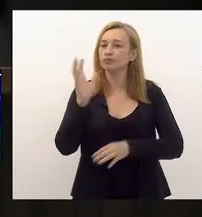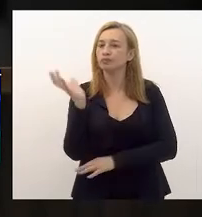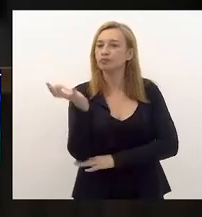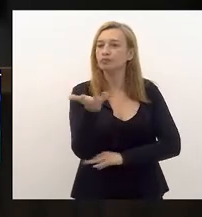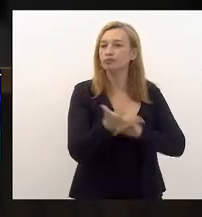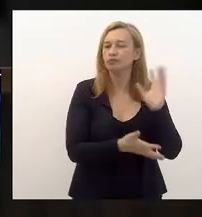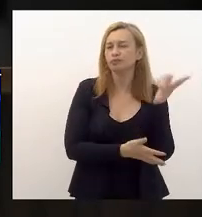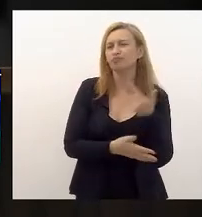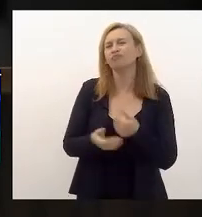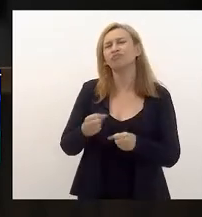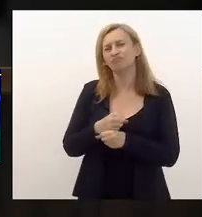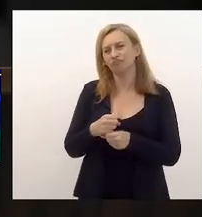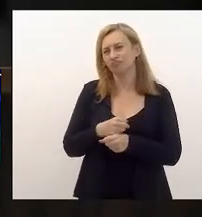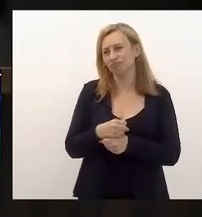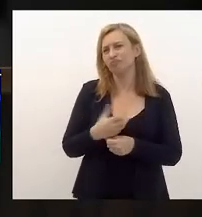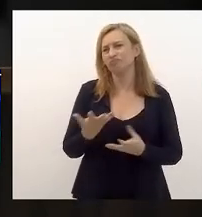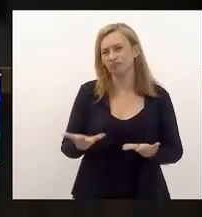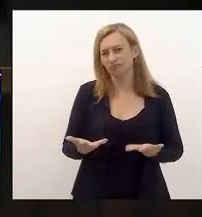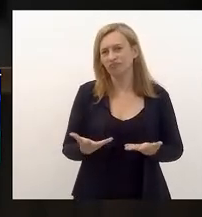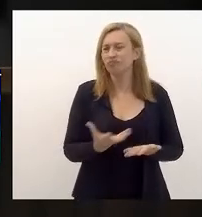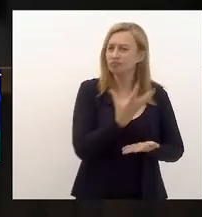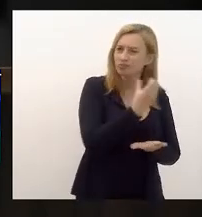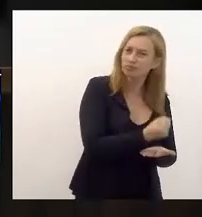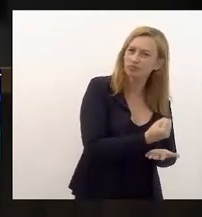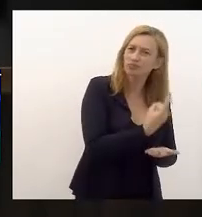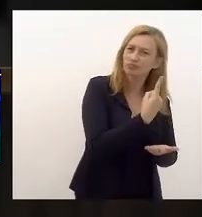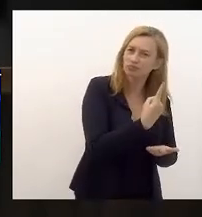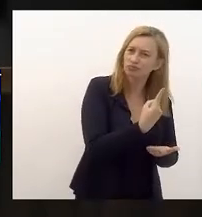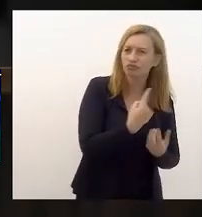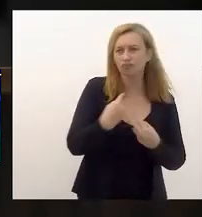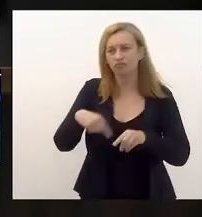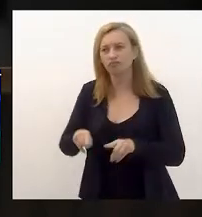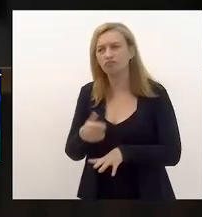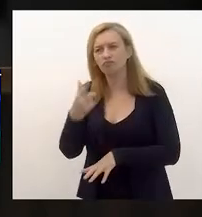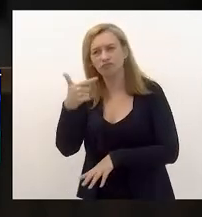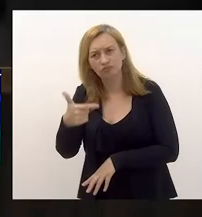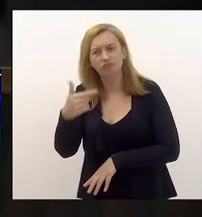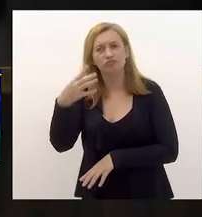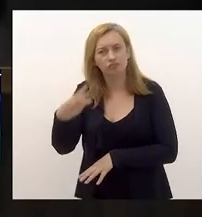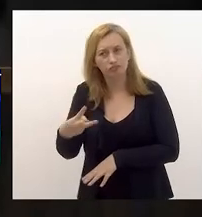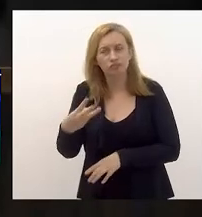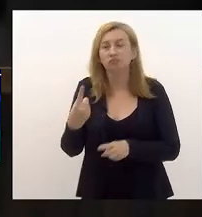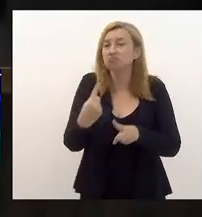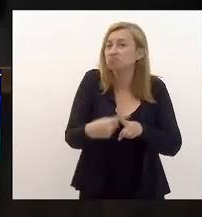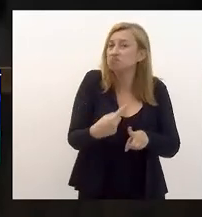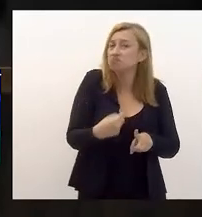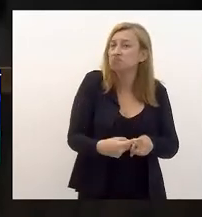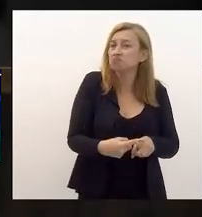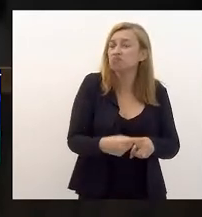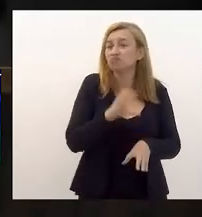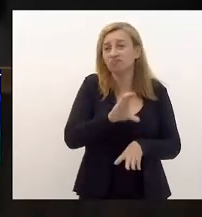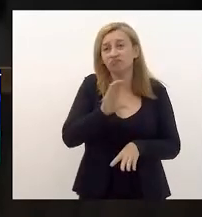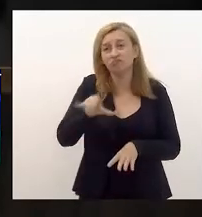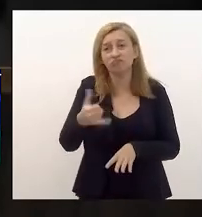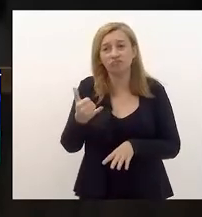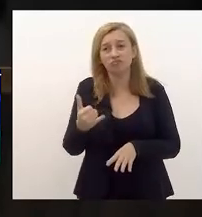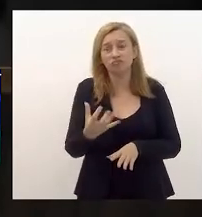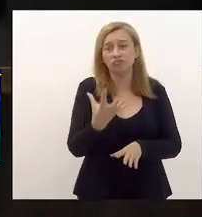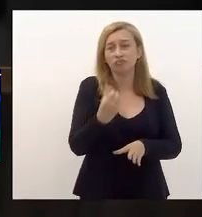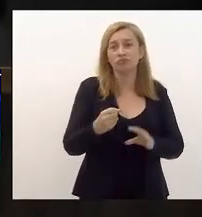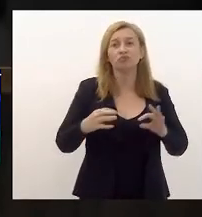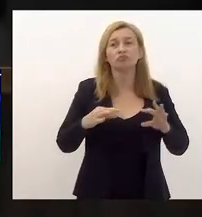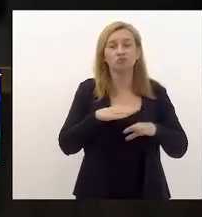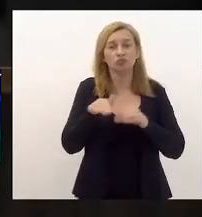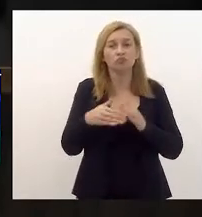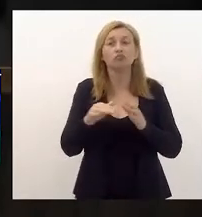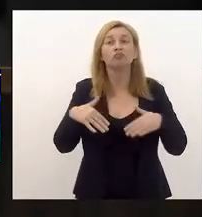Tem tanto tempo, está favorável a um, contrário a dois e três, porque a CCJ deu favorável a todos. Então,